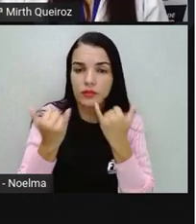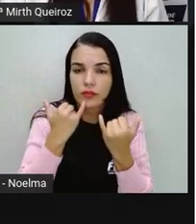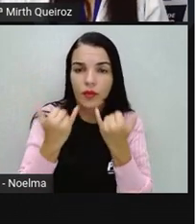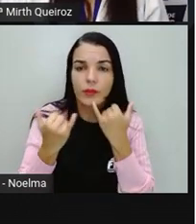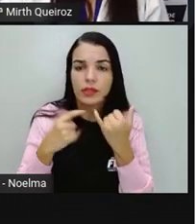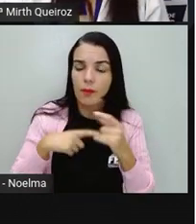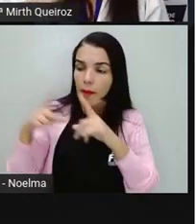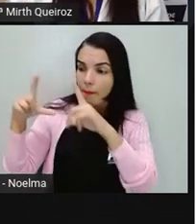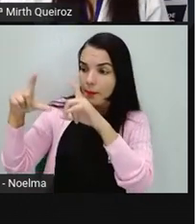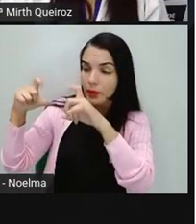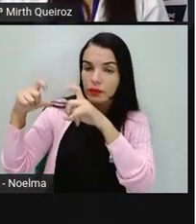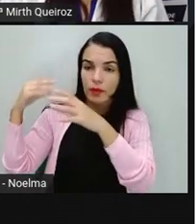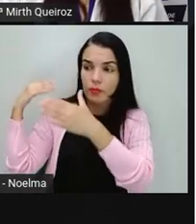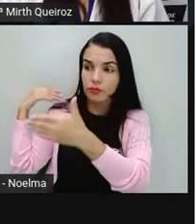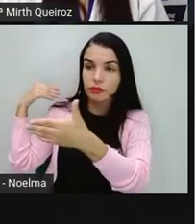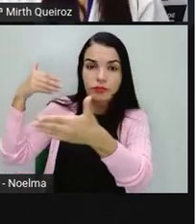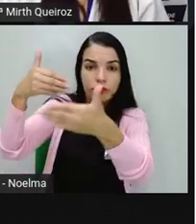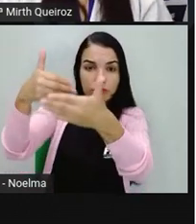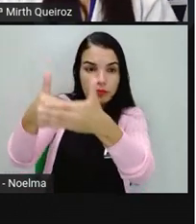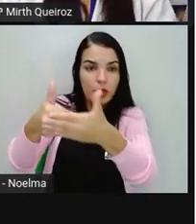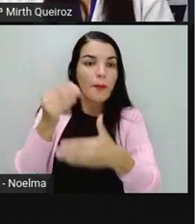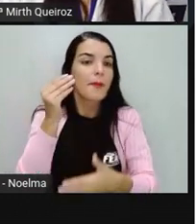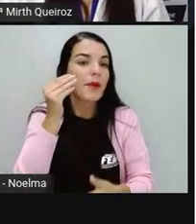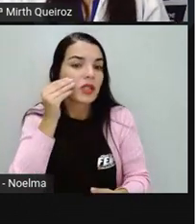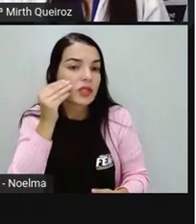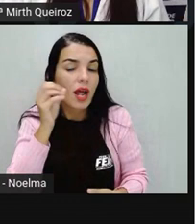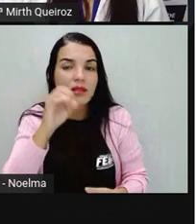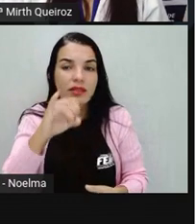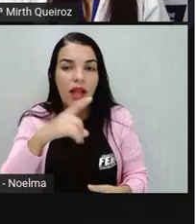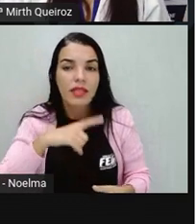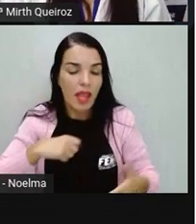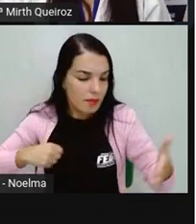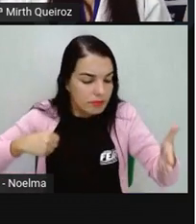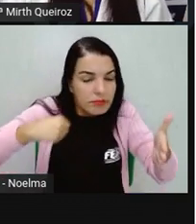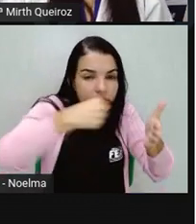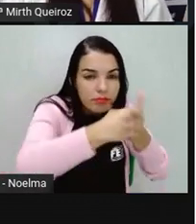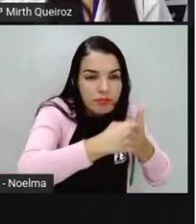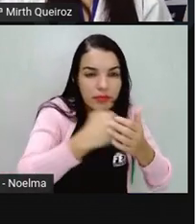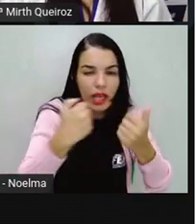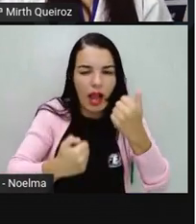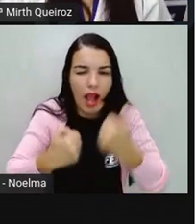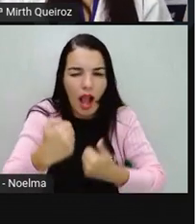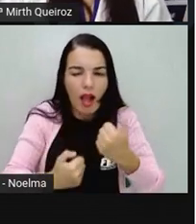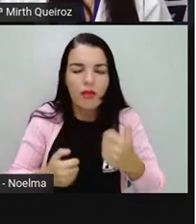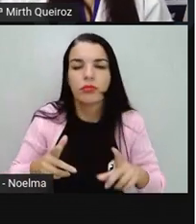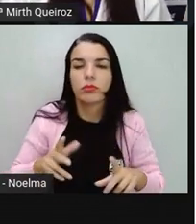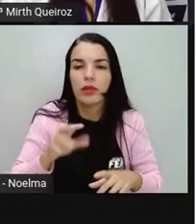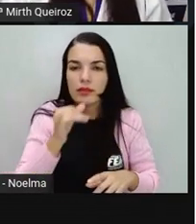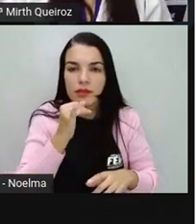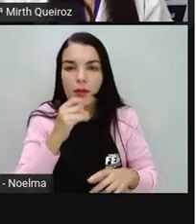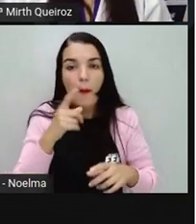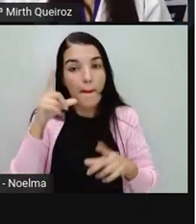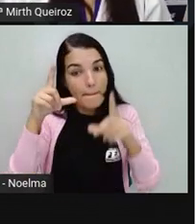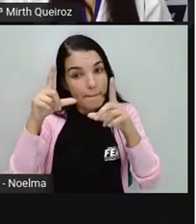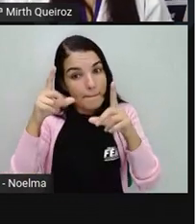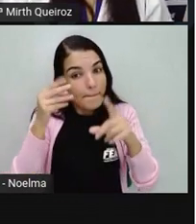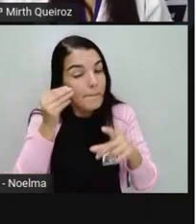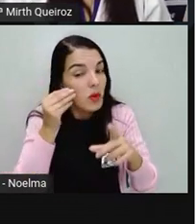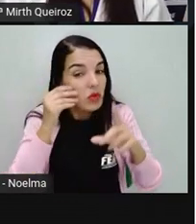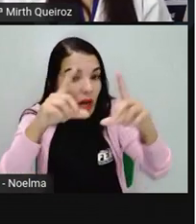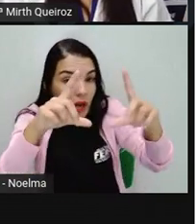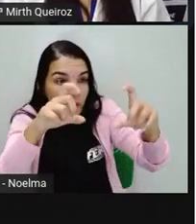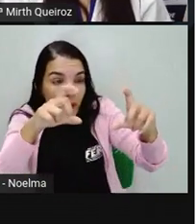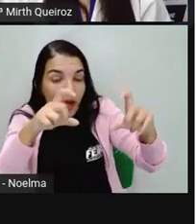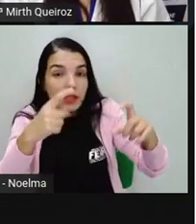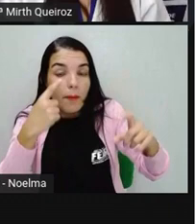quem está se falando. Se ocorreu um acidente, mostra a imagem para que as pessoas possam ter noção